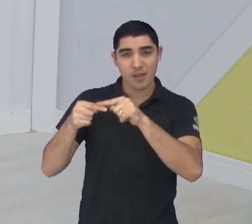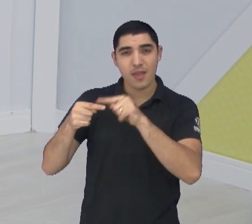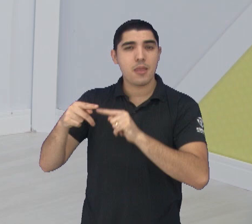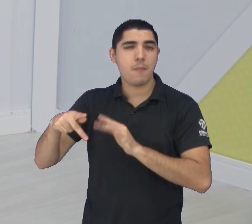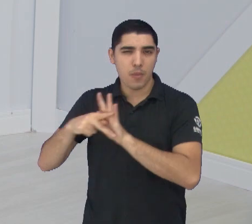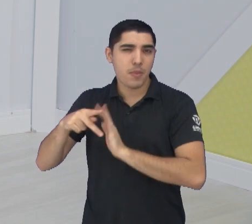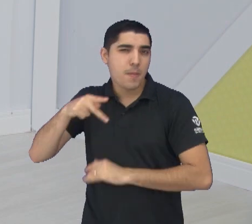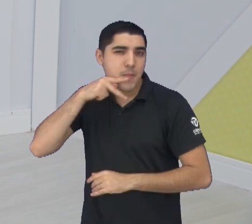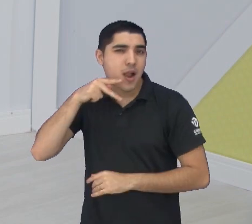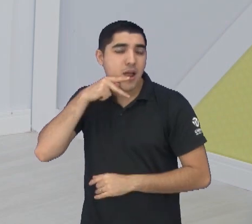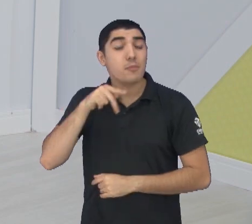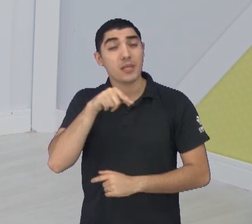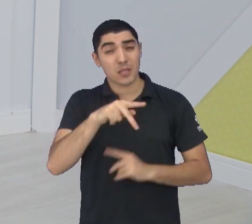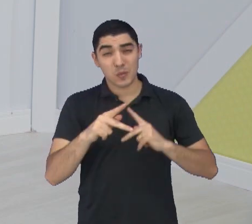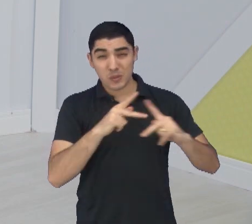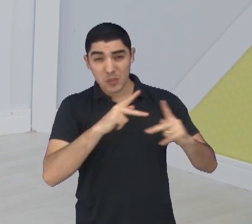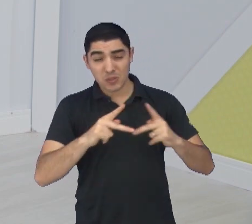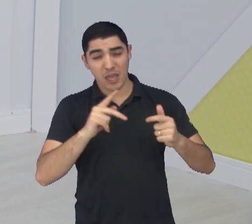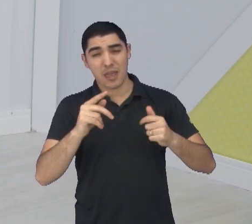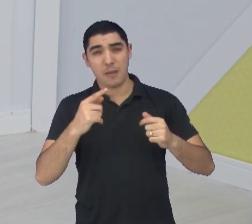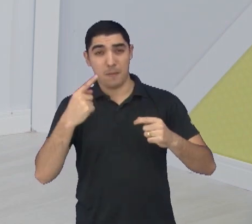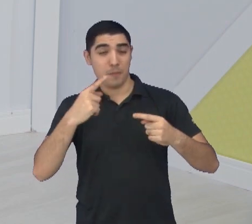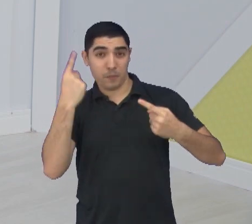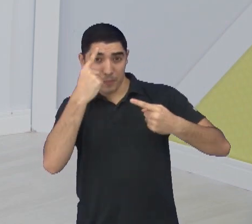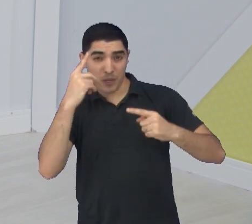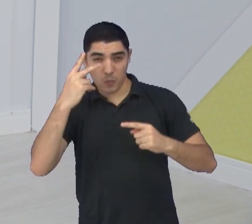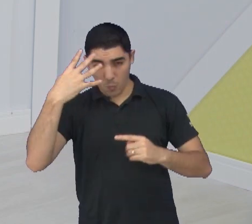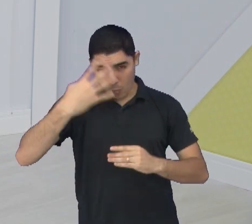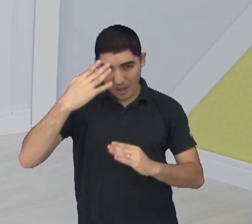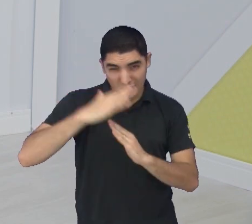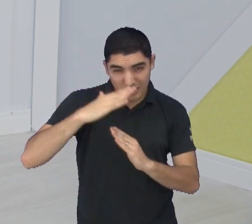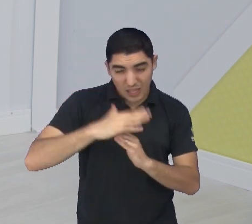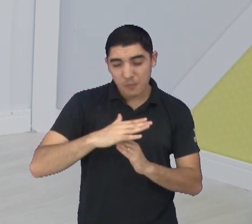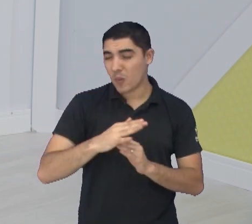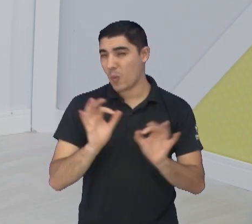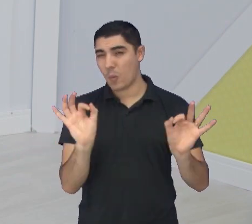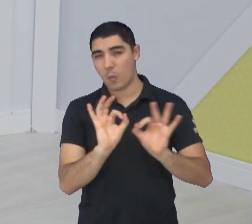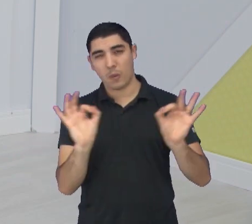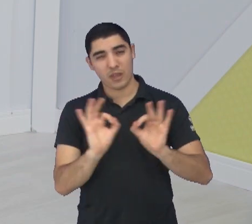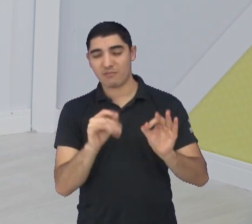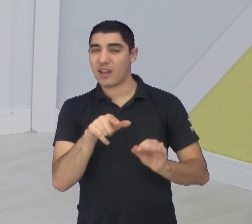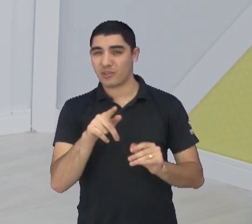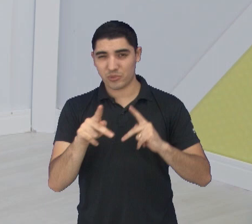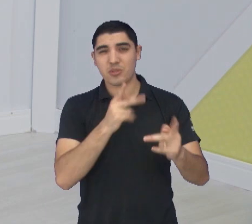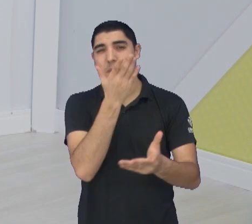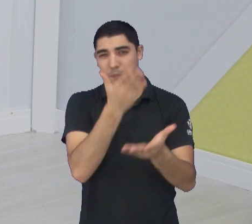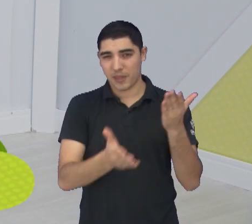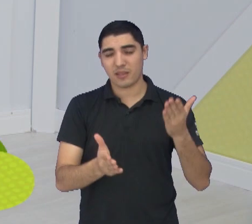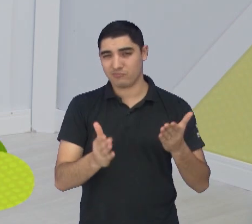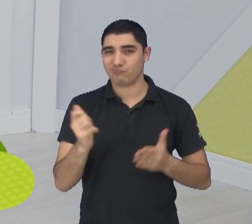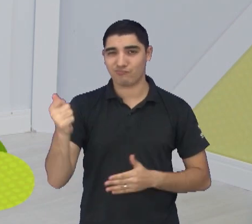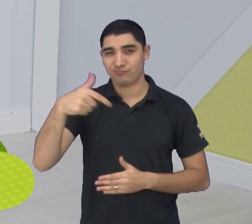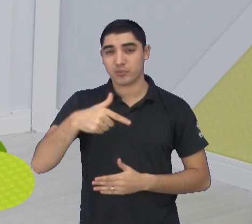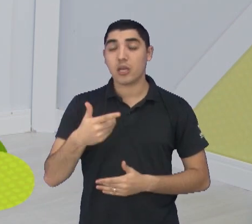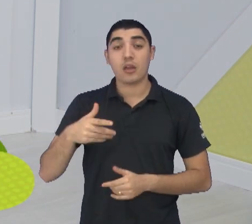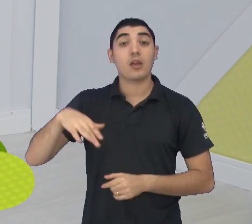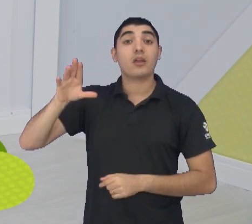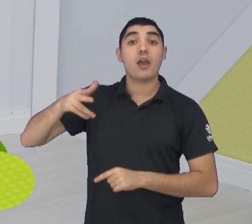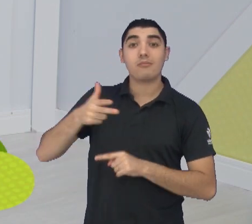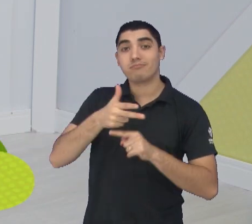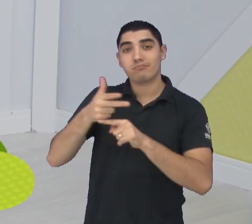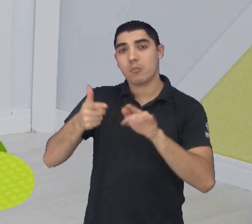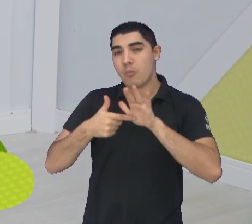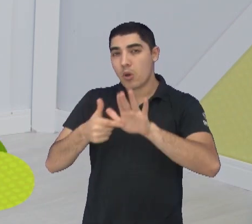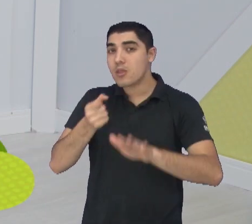Dalvi Rosa Moreira, placar de chupetinha, o São José foi derrotado. Quem esteve por lá e conta pra você como é que foi a partida,